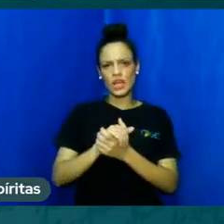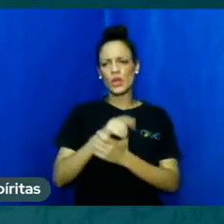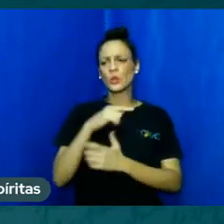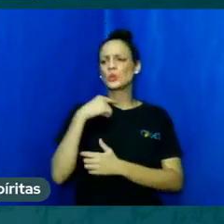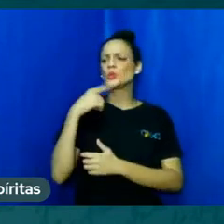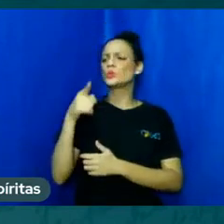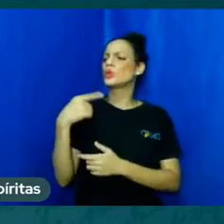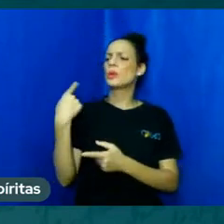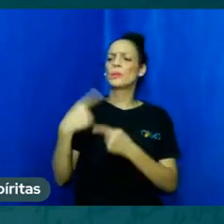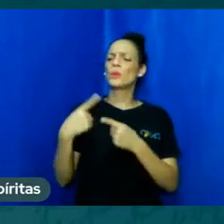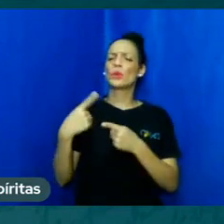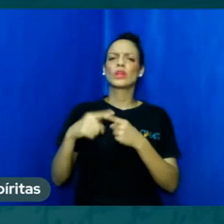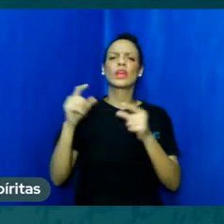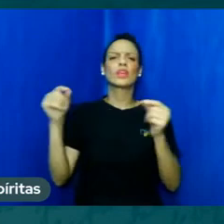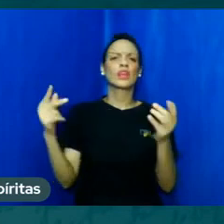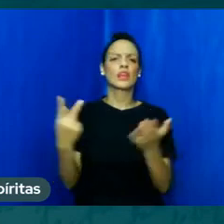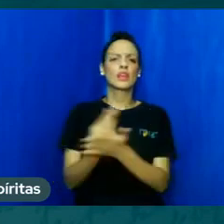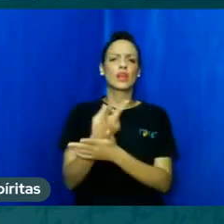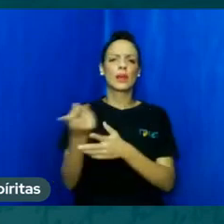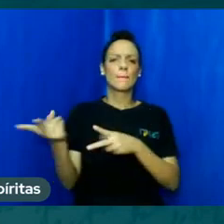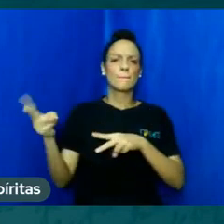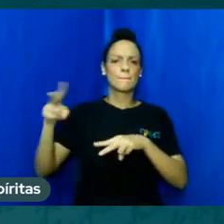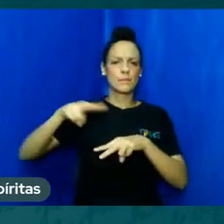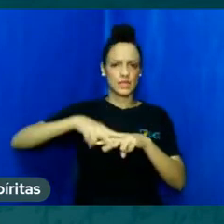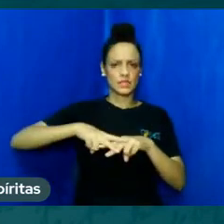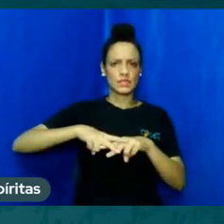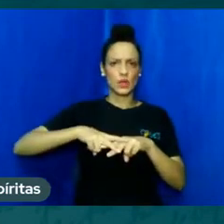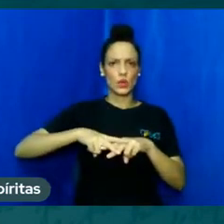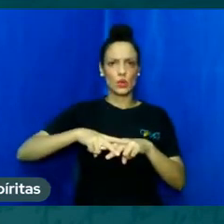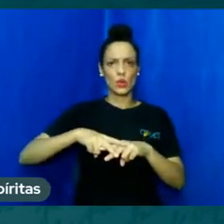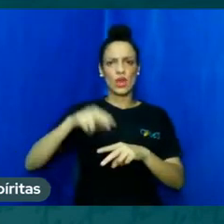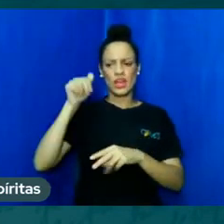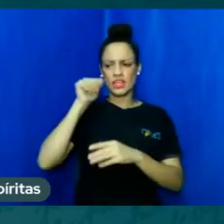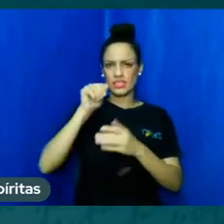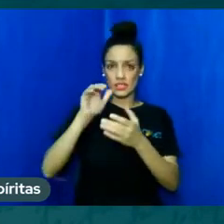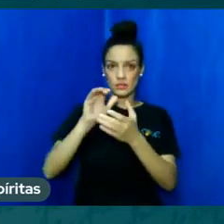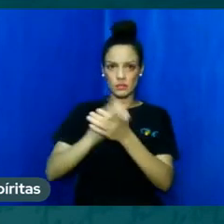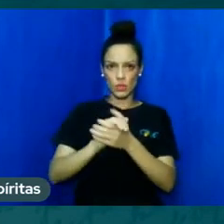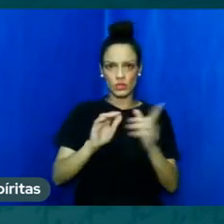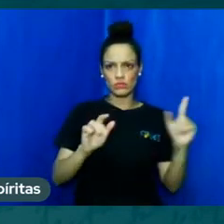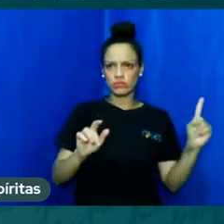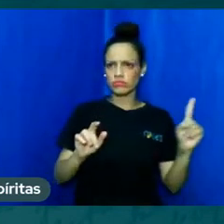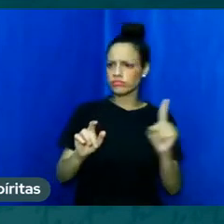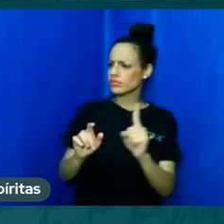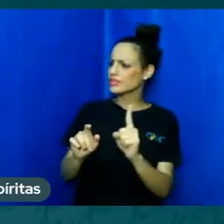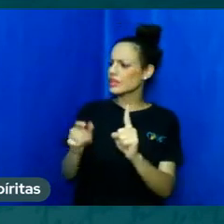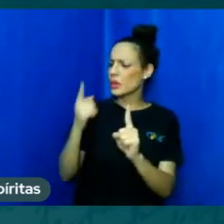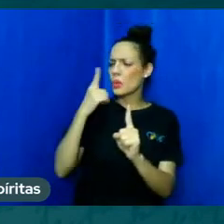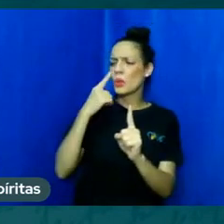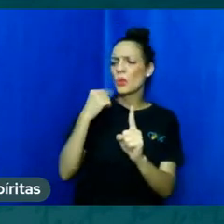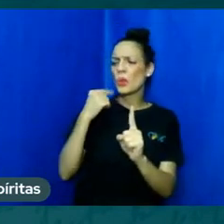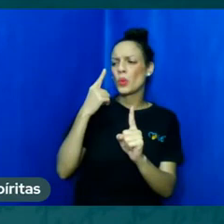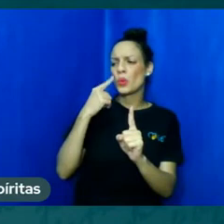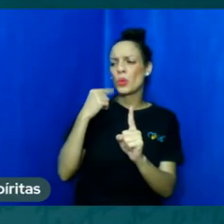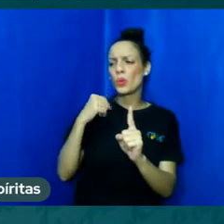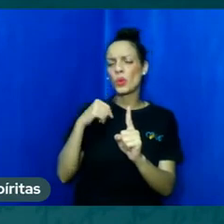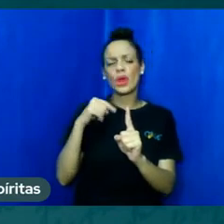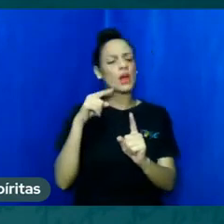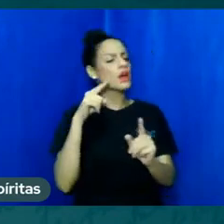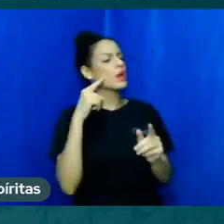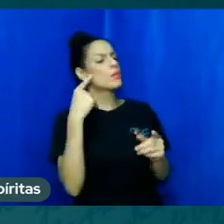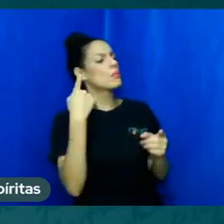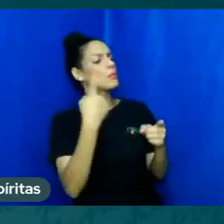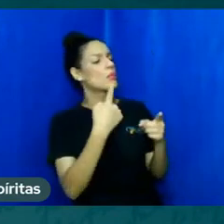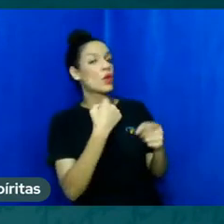e ela chega chorosa e ele diz por que estás triste e ela diz é porque você está